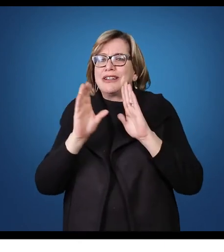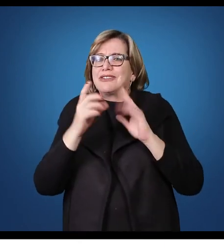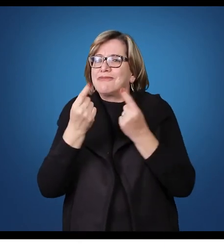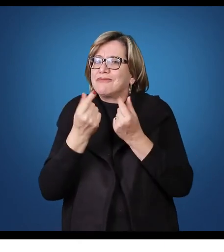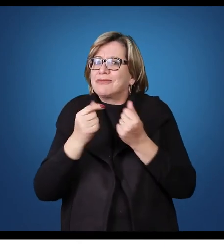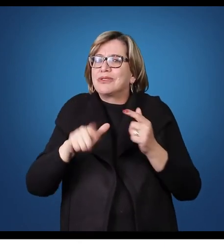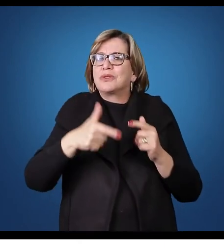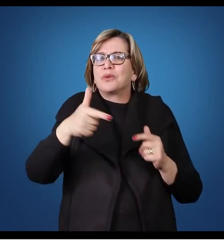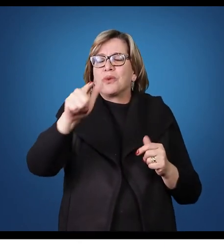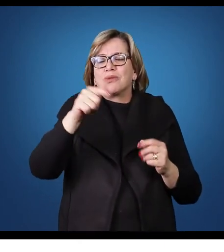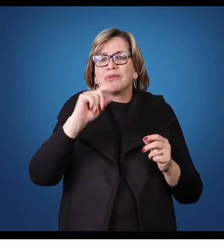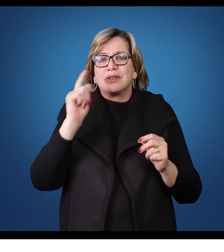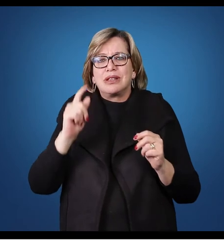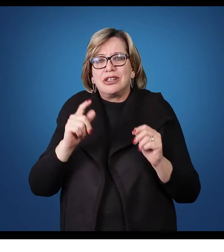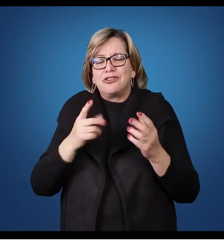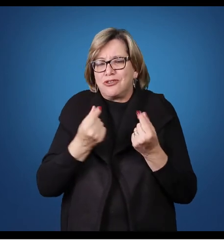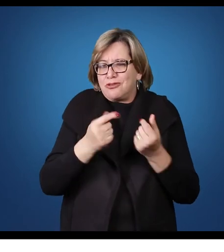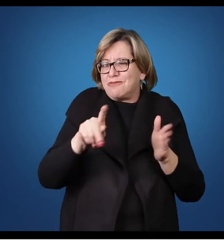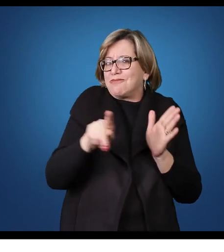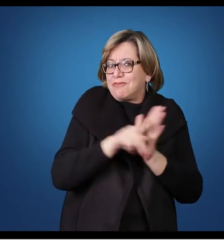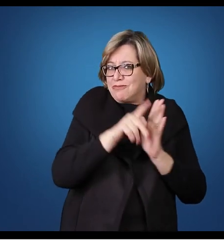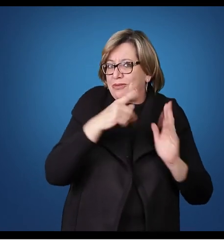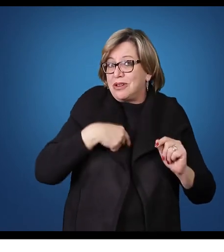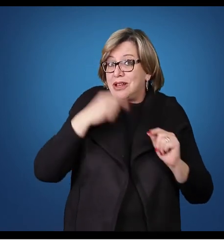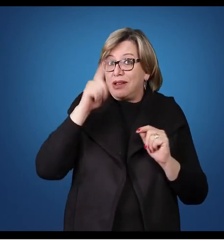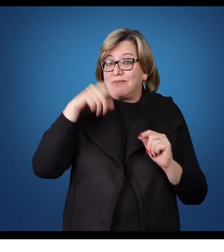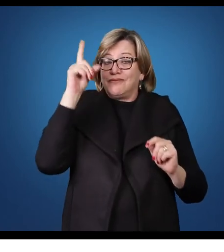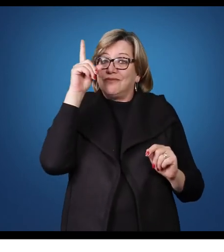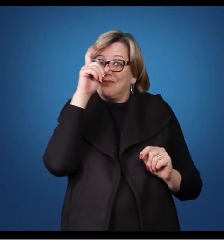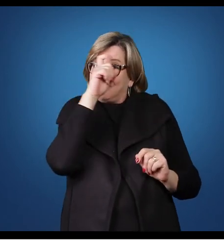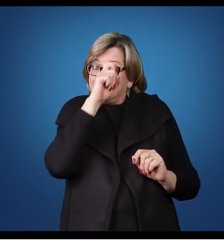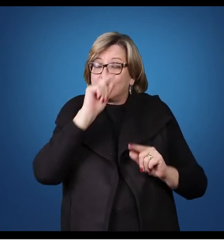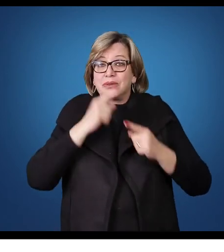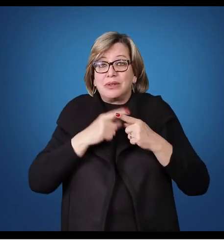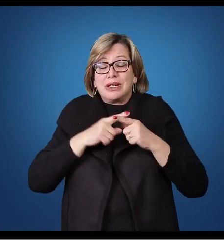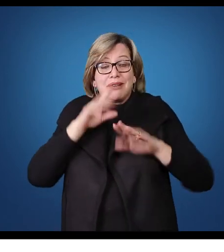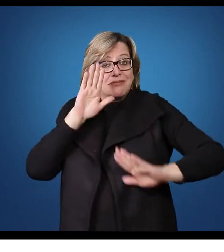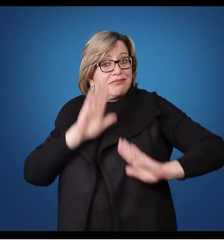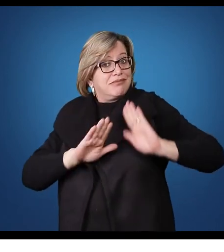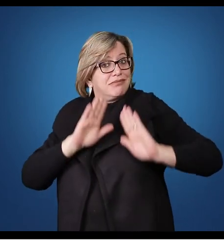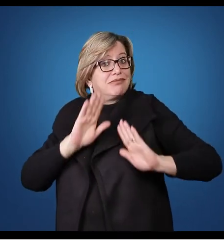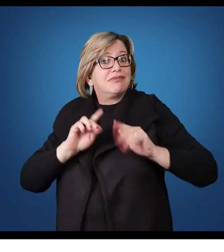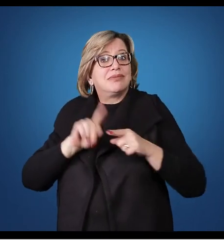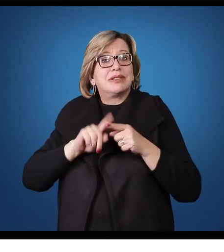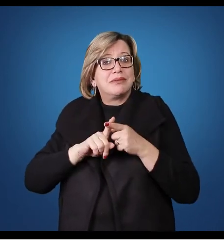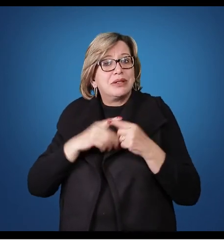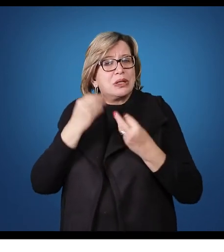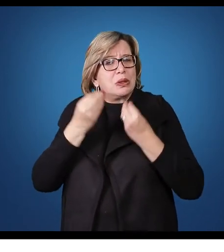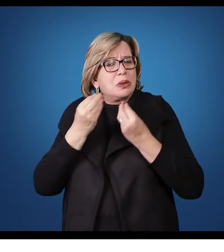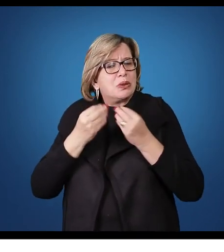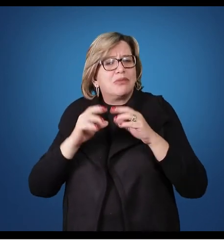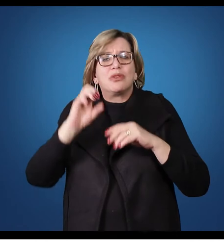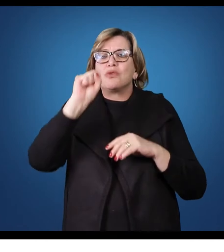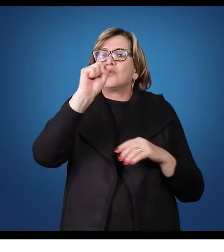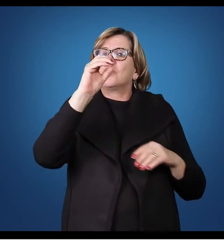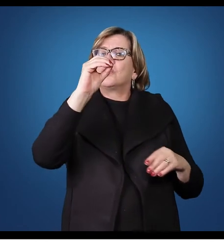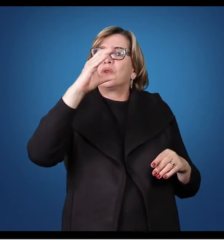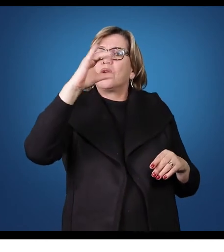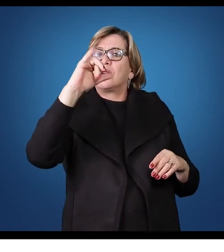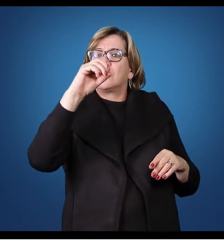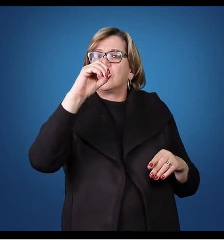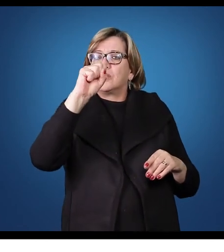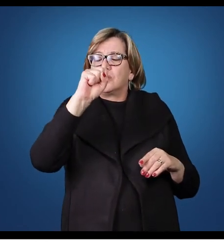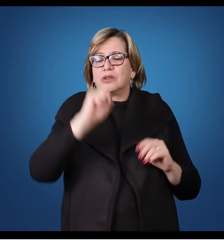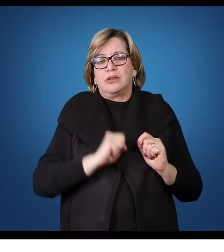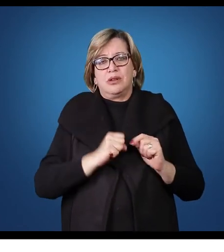é muito difícil, porque vai depender muito das expectativas também dos próprios sócios. Se